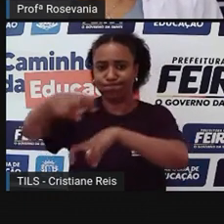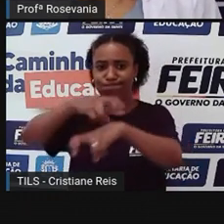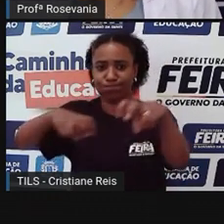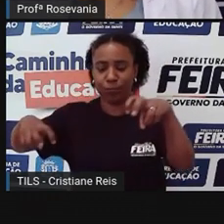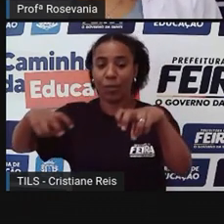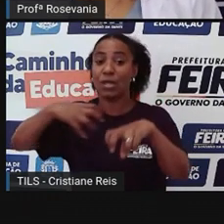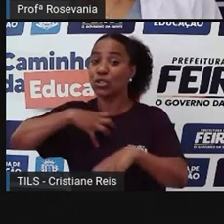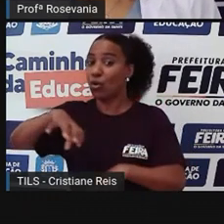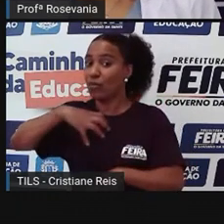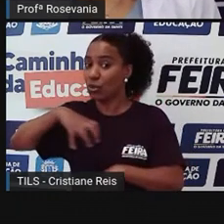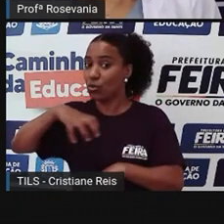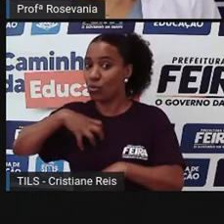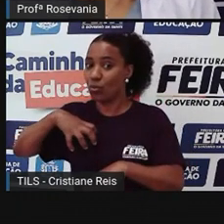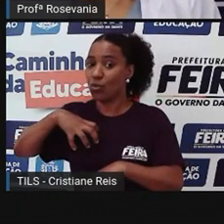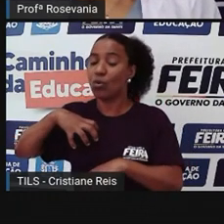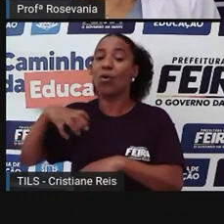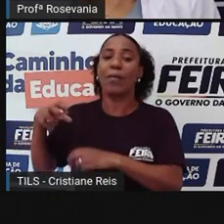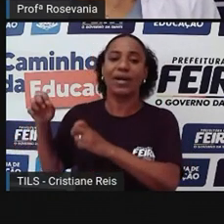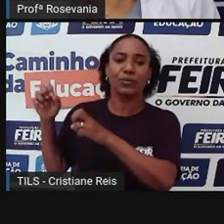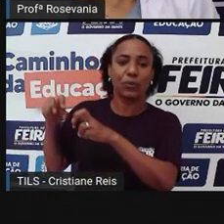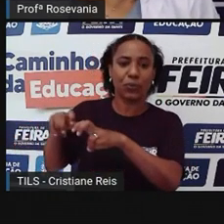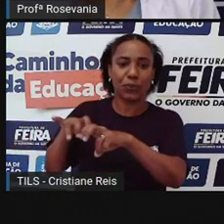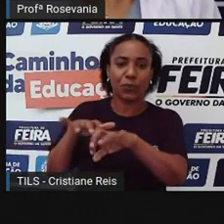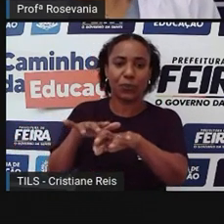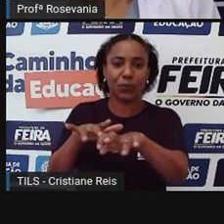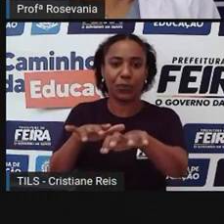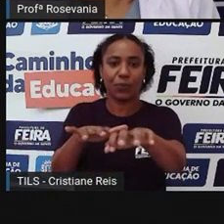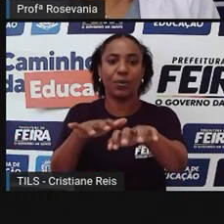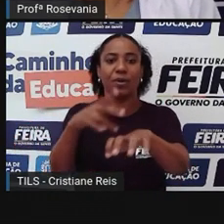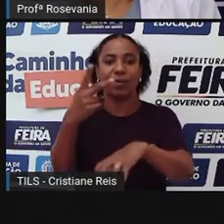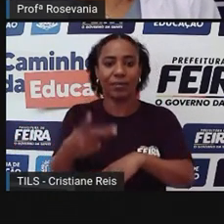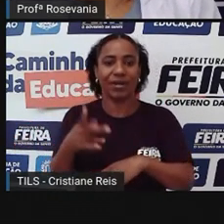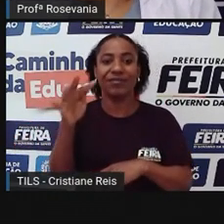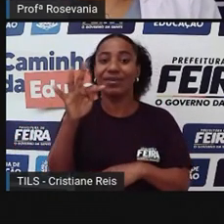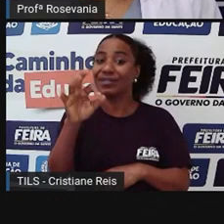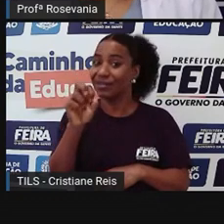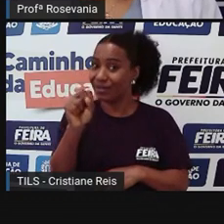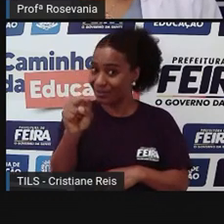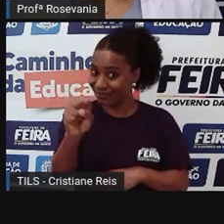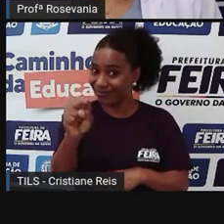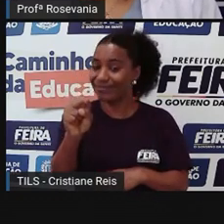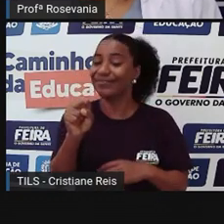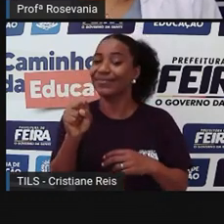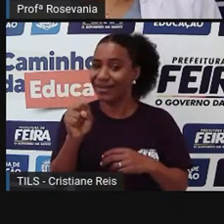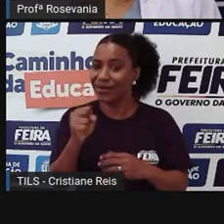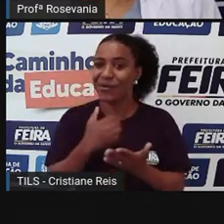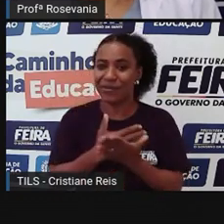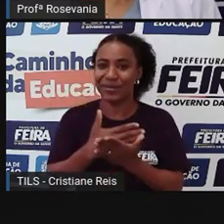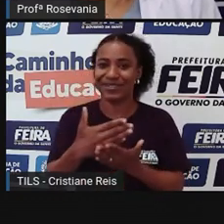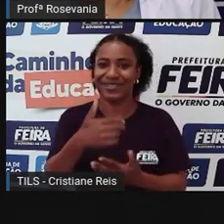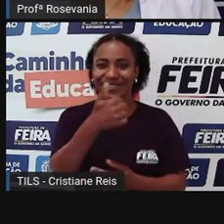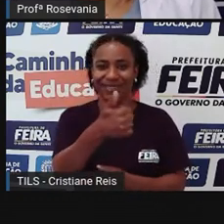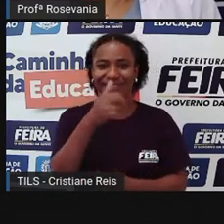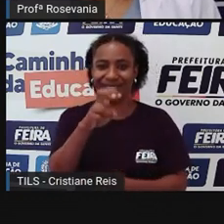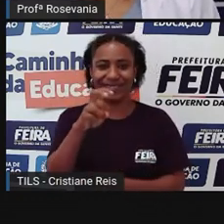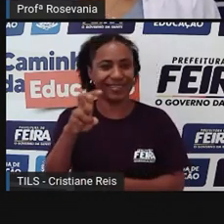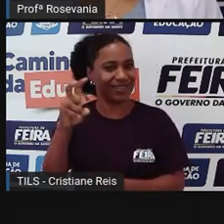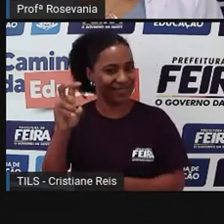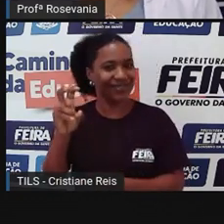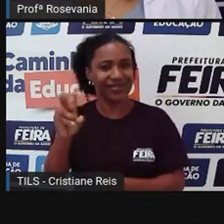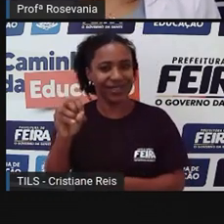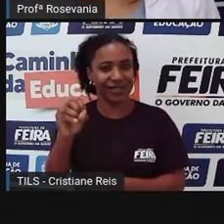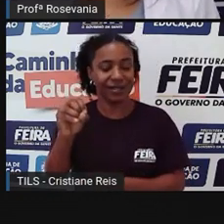quando a criação de gatos se tornou expressiva em Salvador e acabou se difundindo pelo Nordeste.